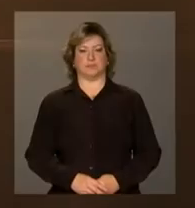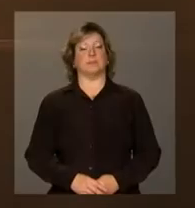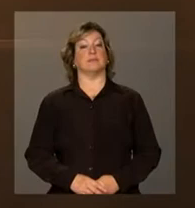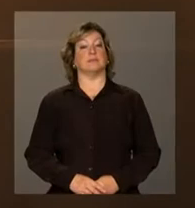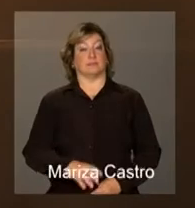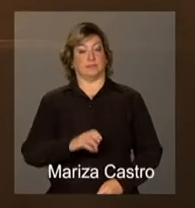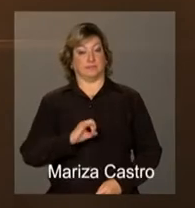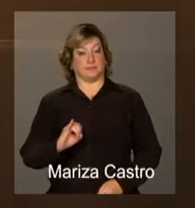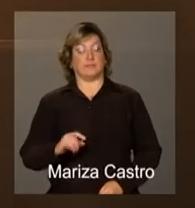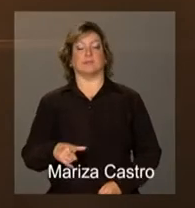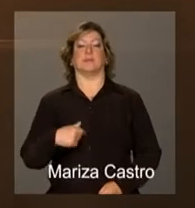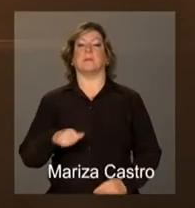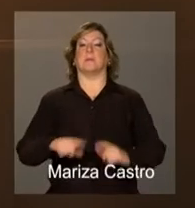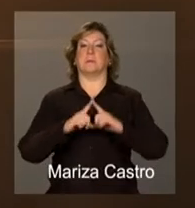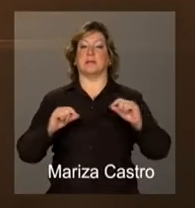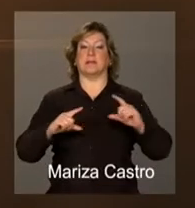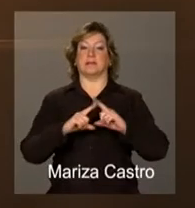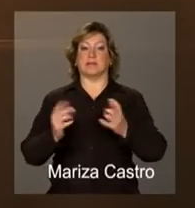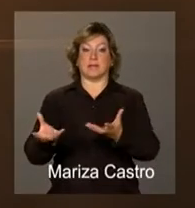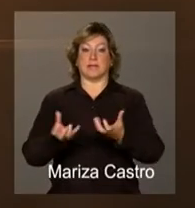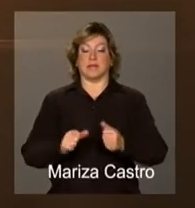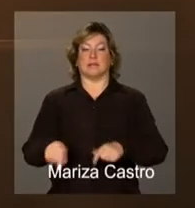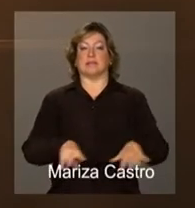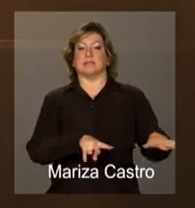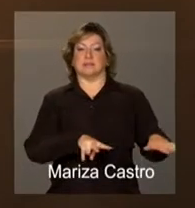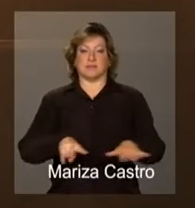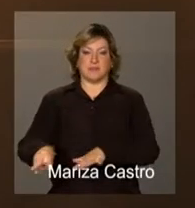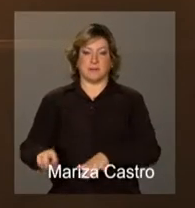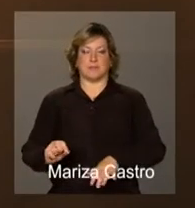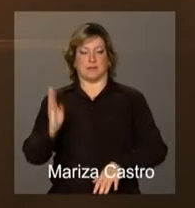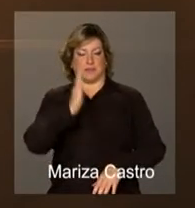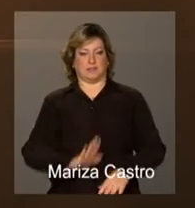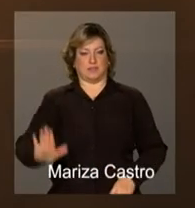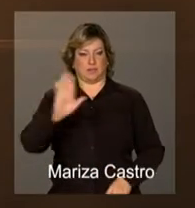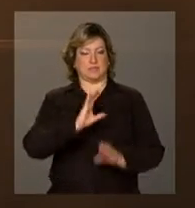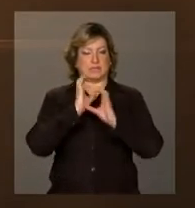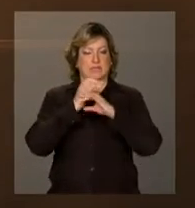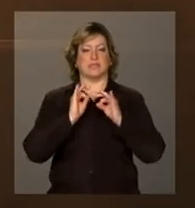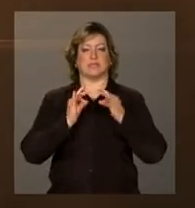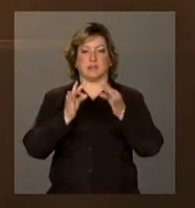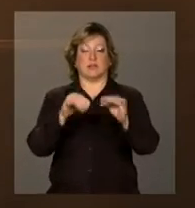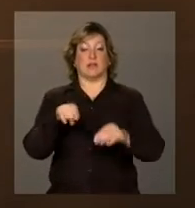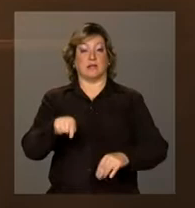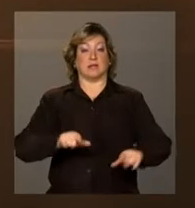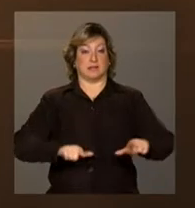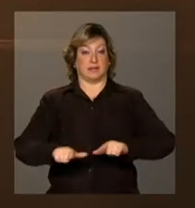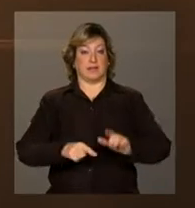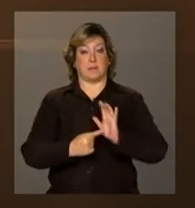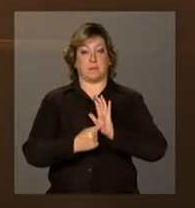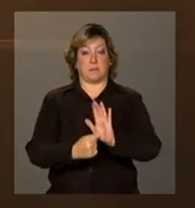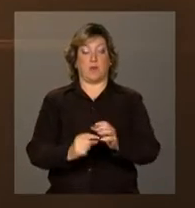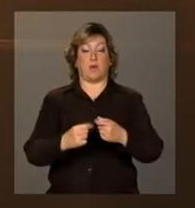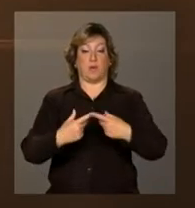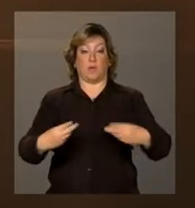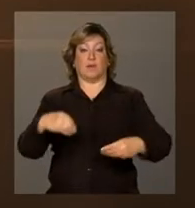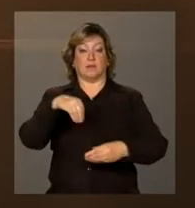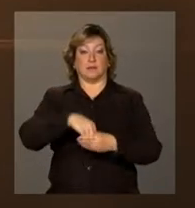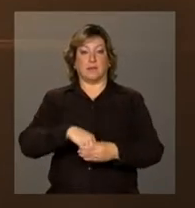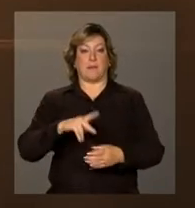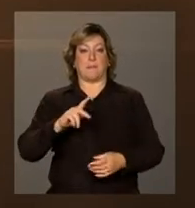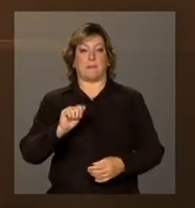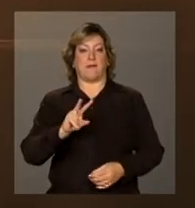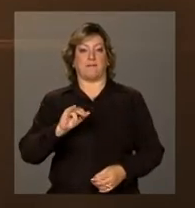Olá, Brasília cedia a Semana Nacional de Ciência e Tecnologia. As atividades são realizadas no pavilhão de